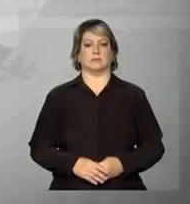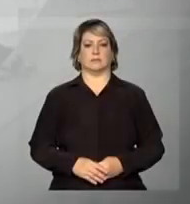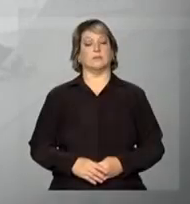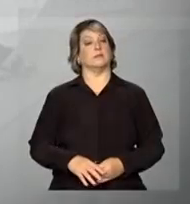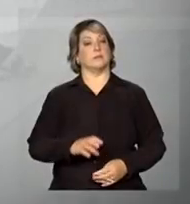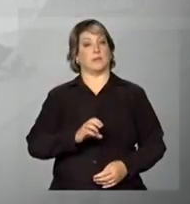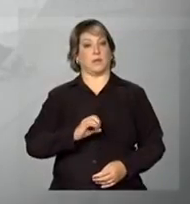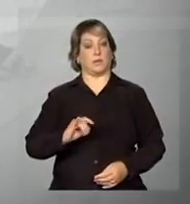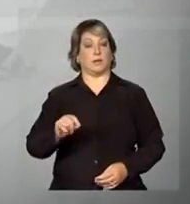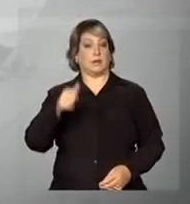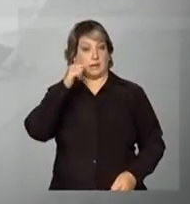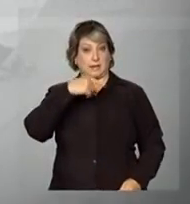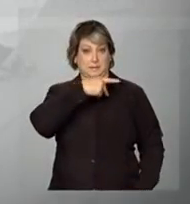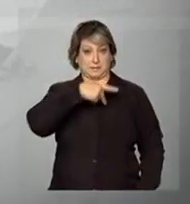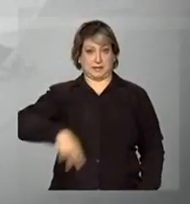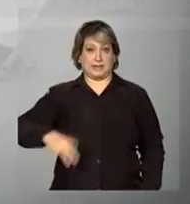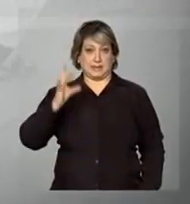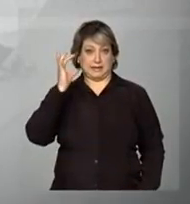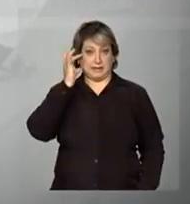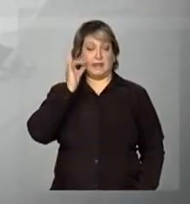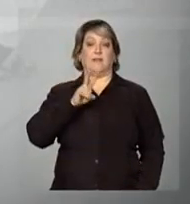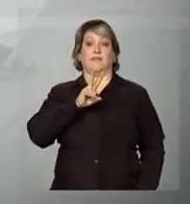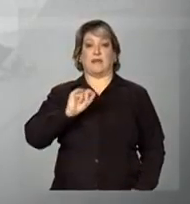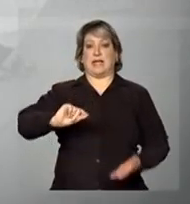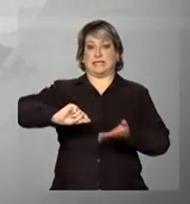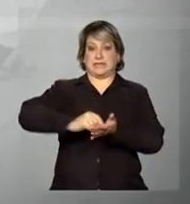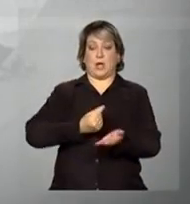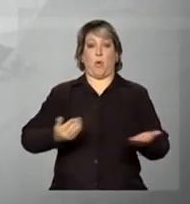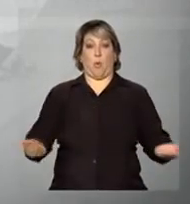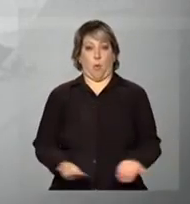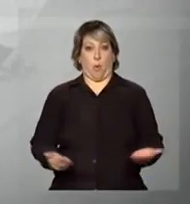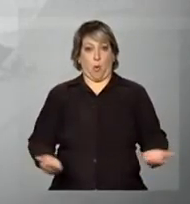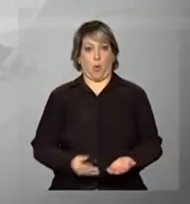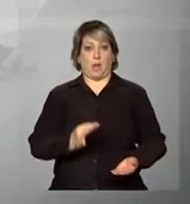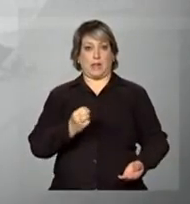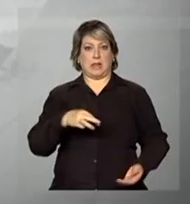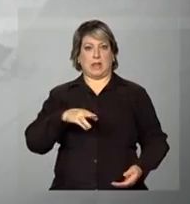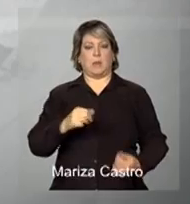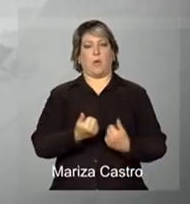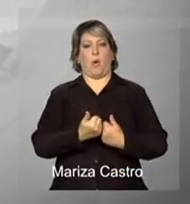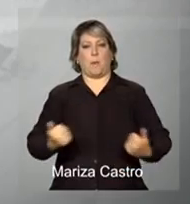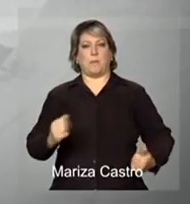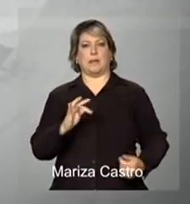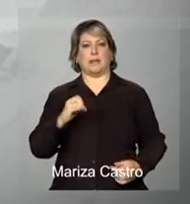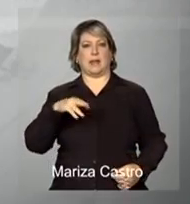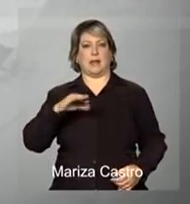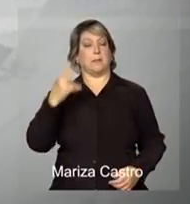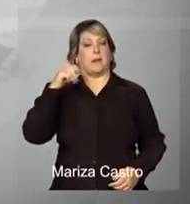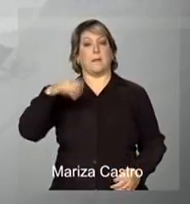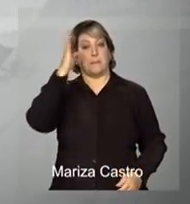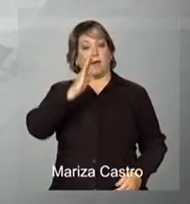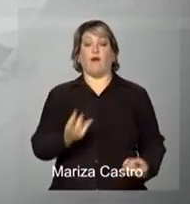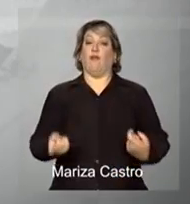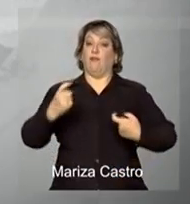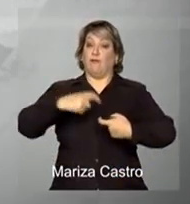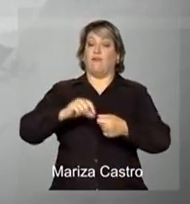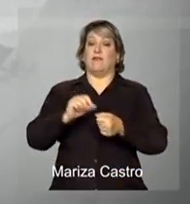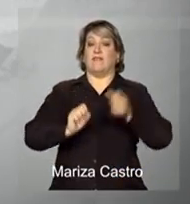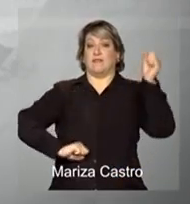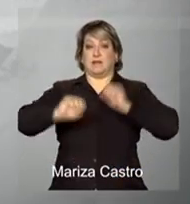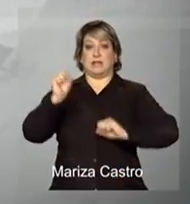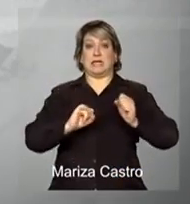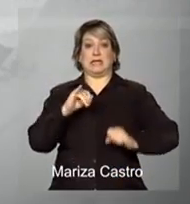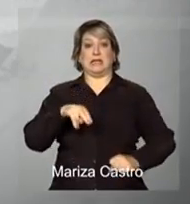Olá, a presidenta Dima Rousseff vai assinar hoje um termo de cooperação técnica para que o Brasil volte a produzir